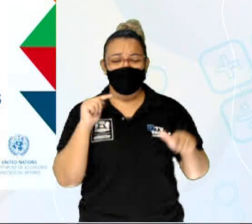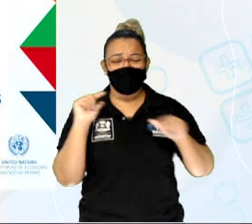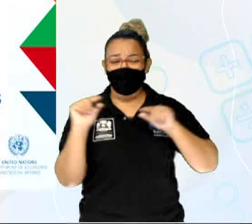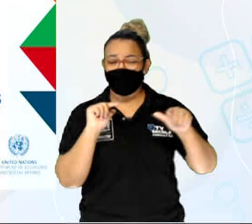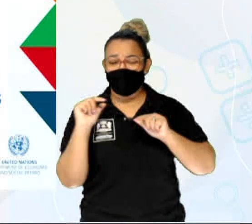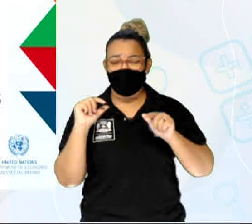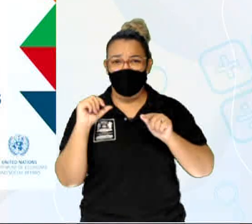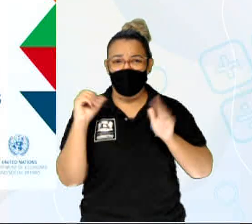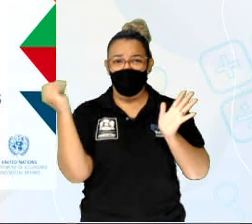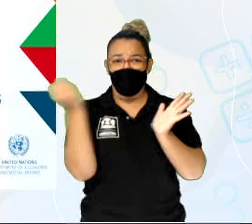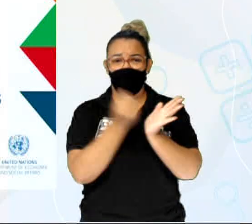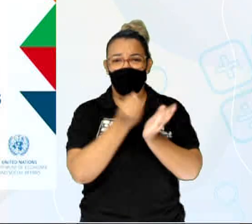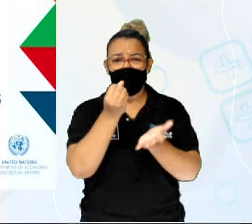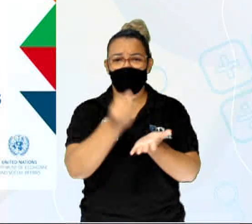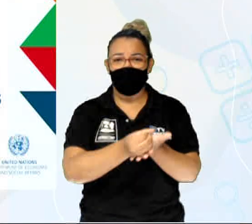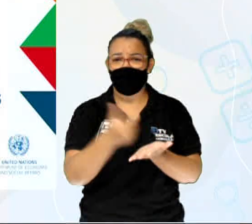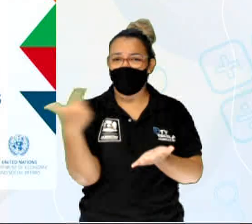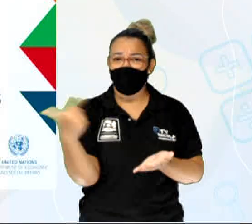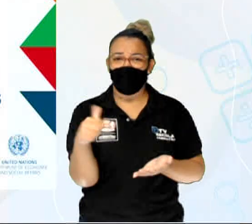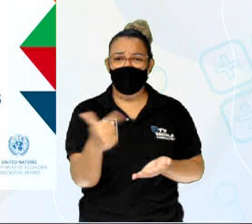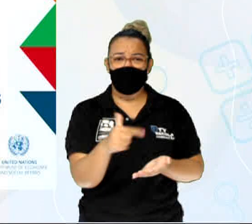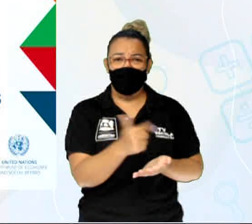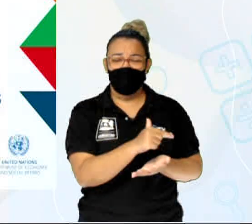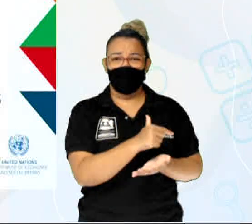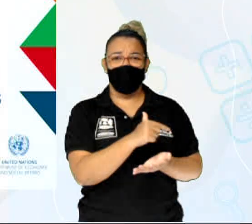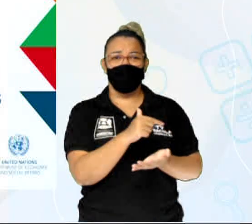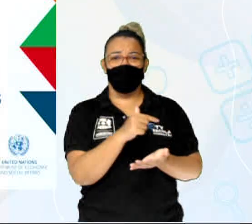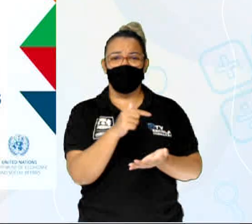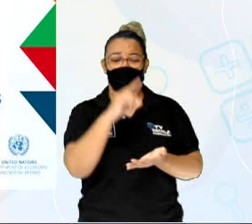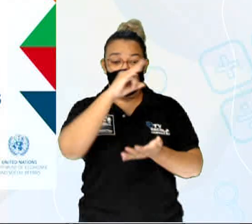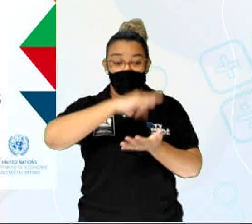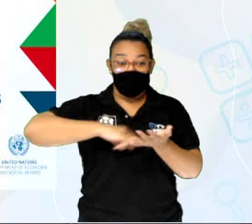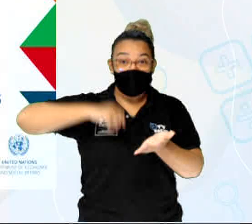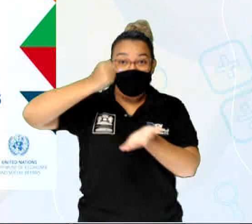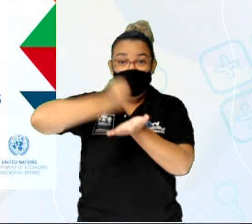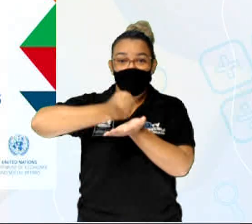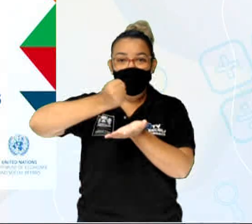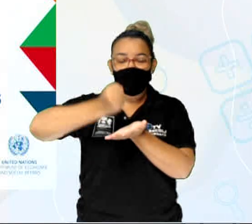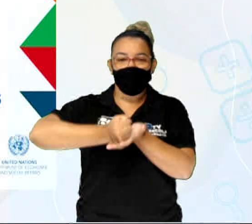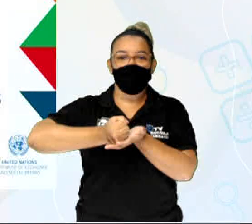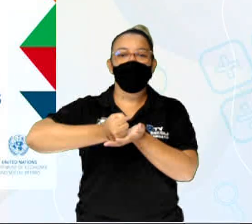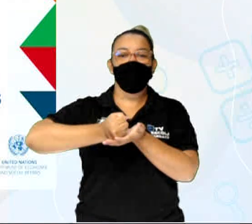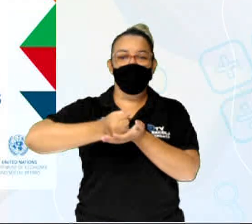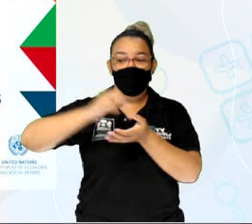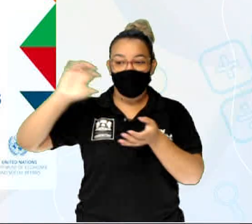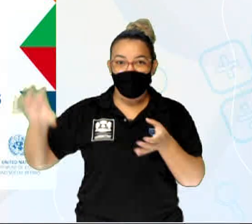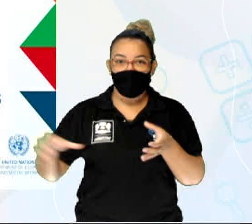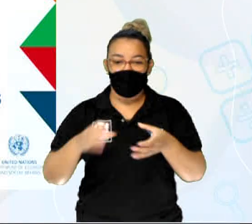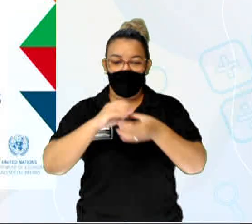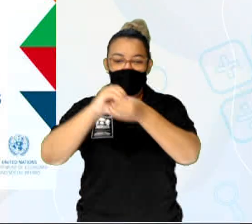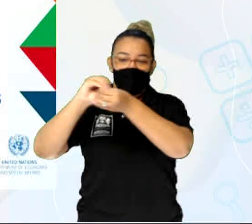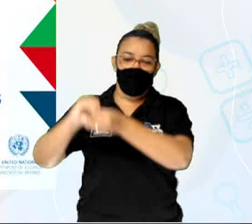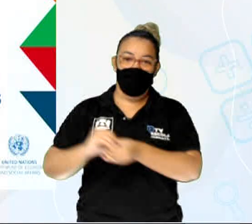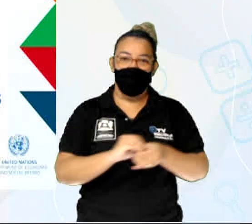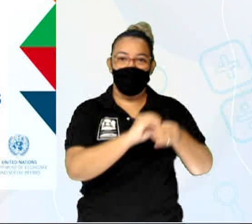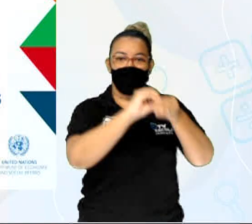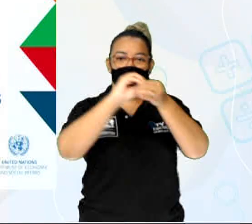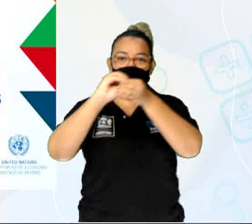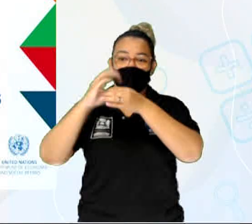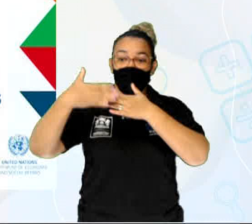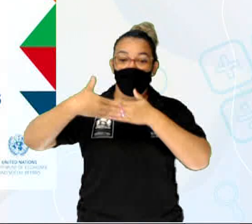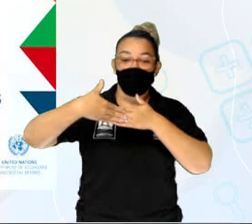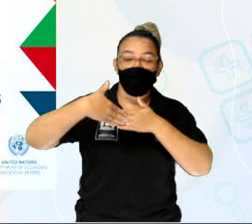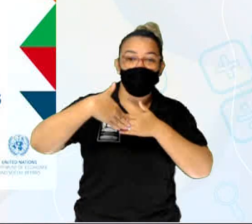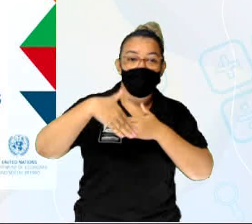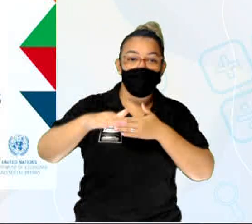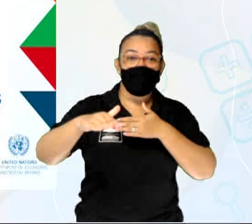oficializados em si, estavam na clandestinidade, passaram a fazer parte dessas cooperativas e, a partir daí,